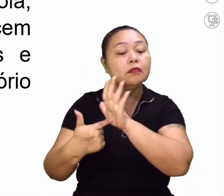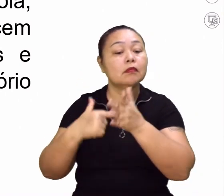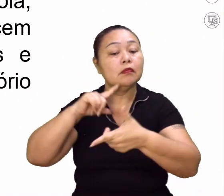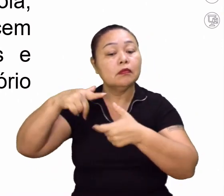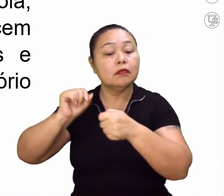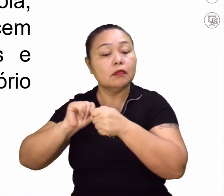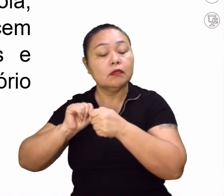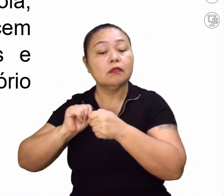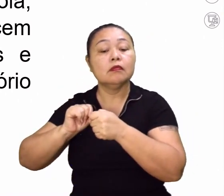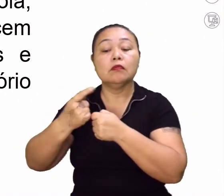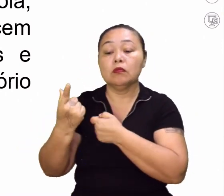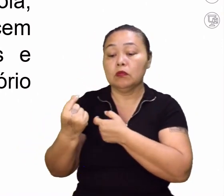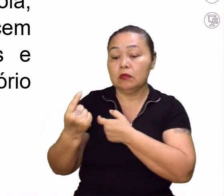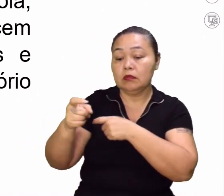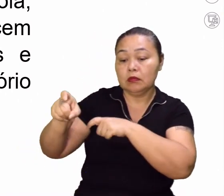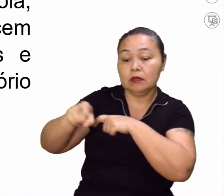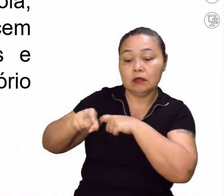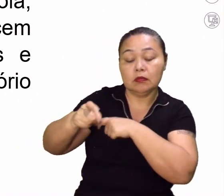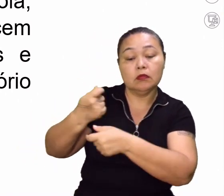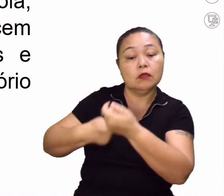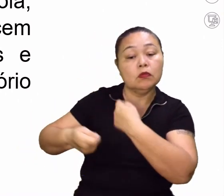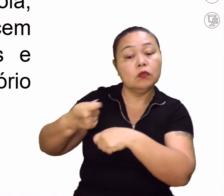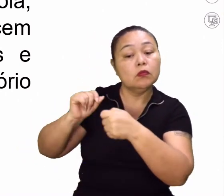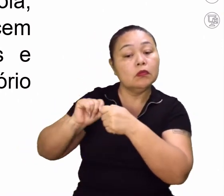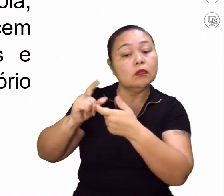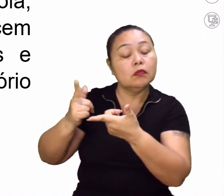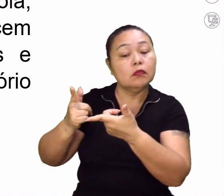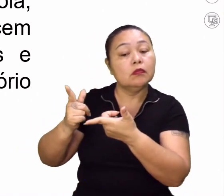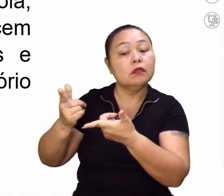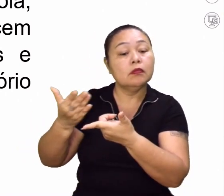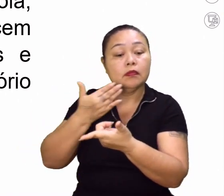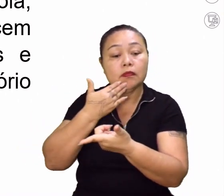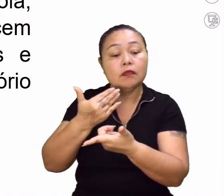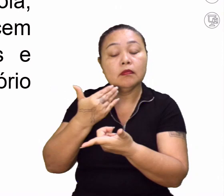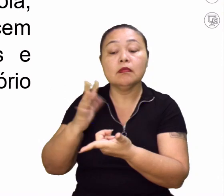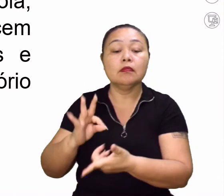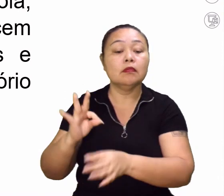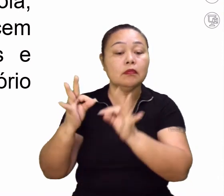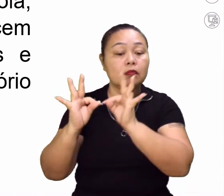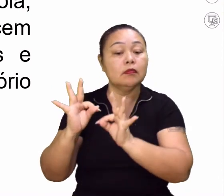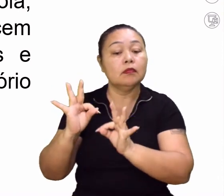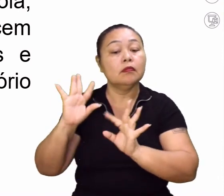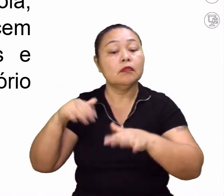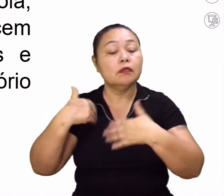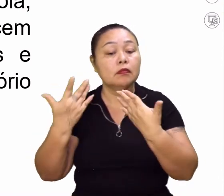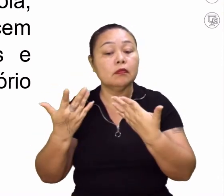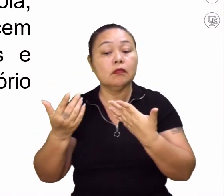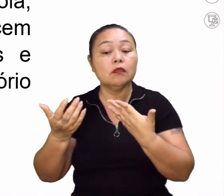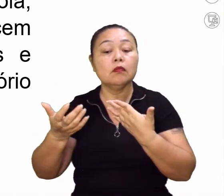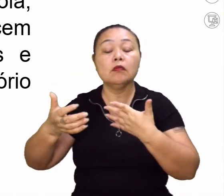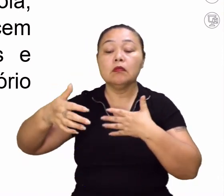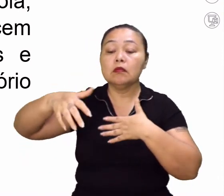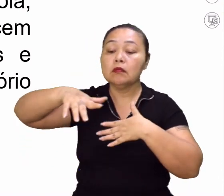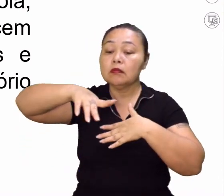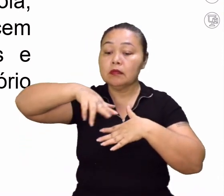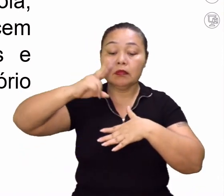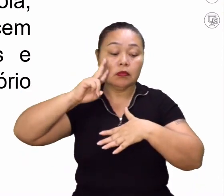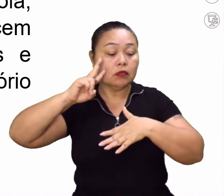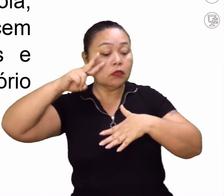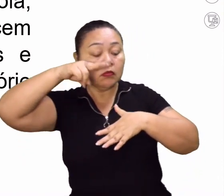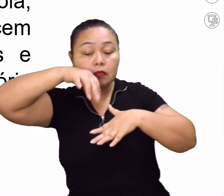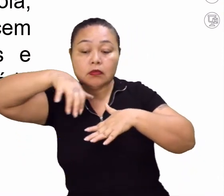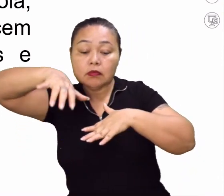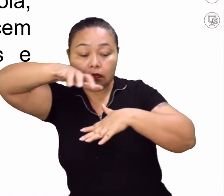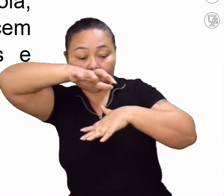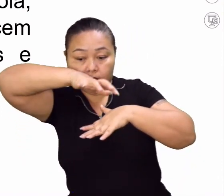como a modernização dos agronegócios pede por novas tecnologias, tal como o monitoramento